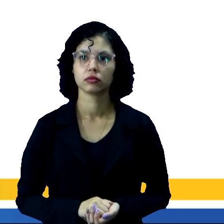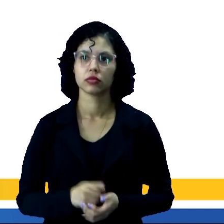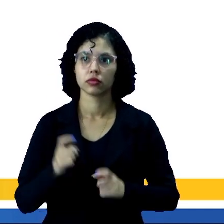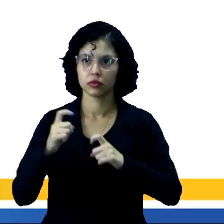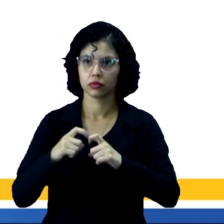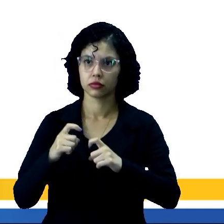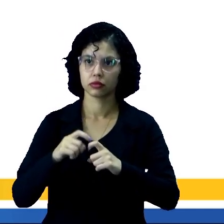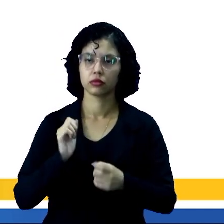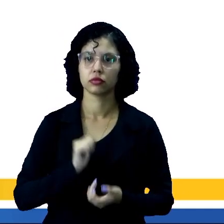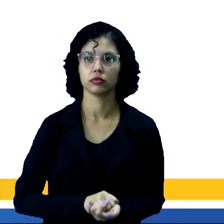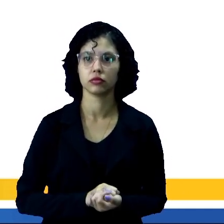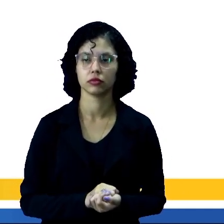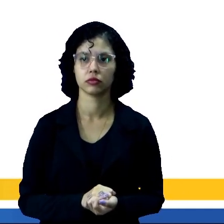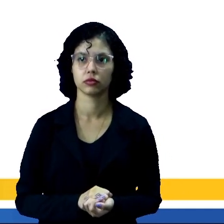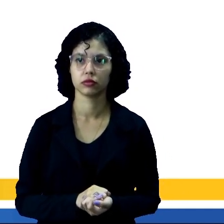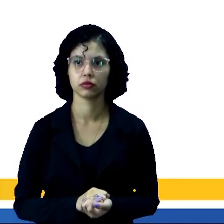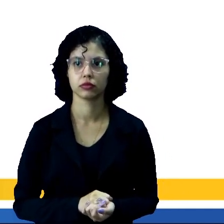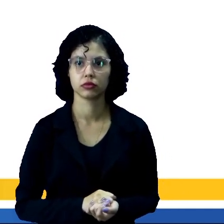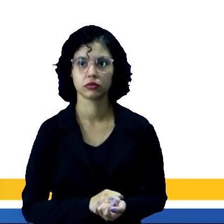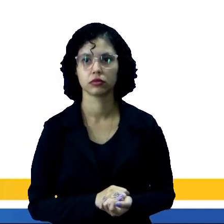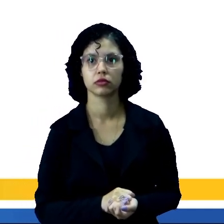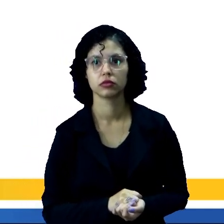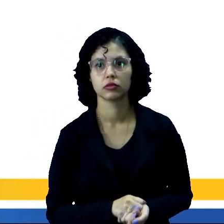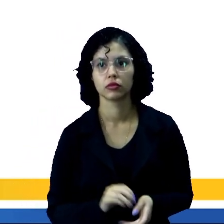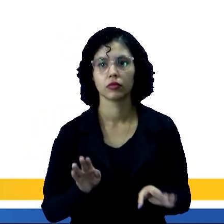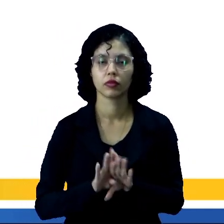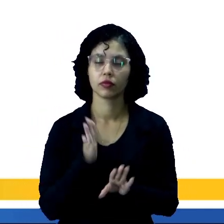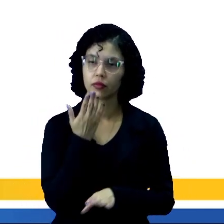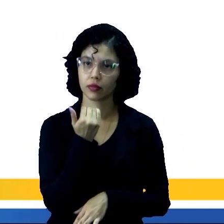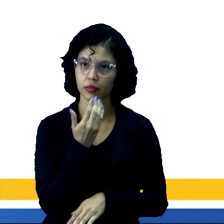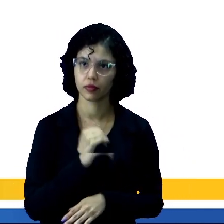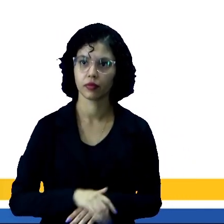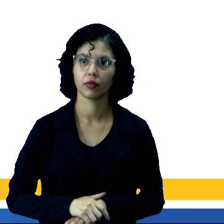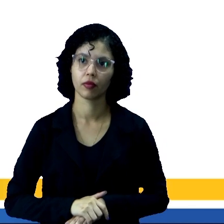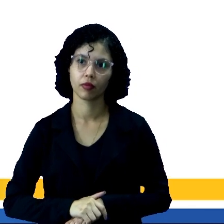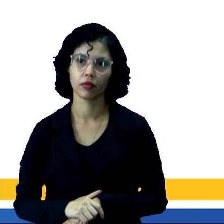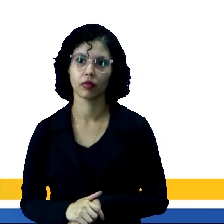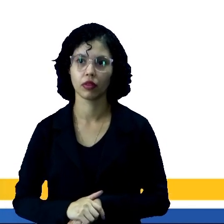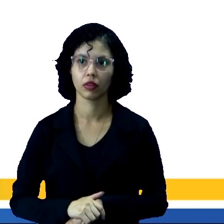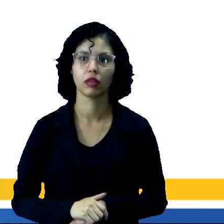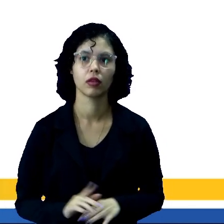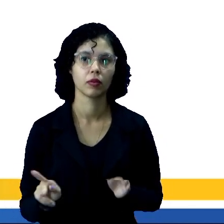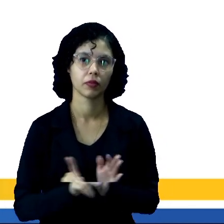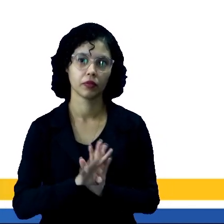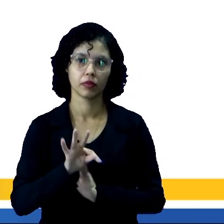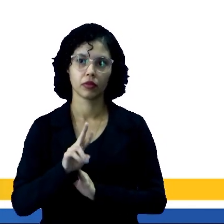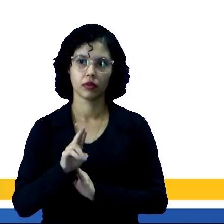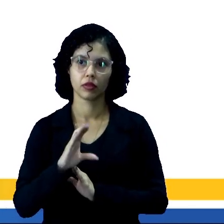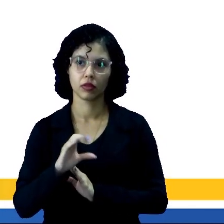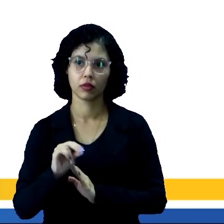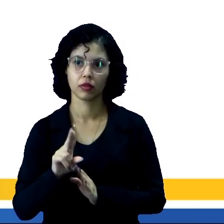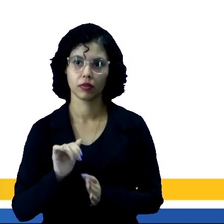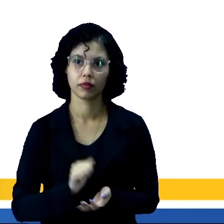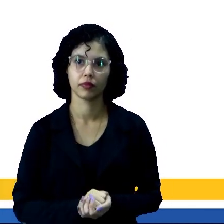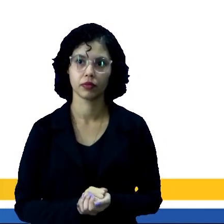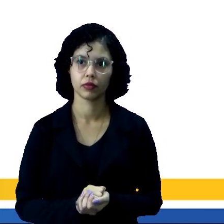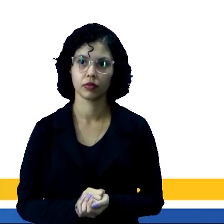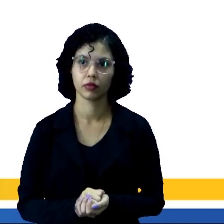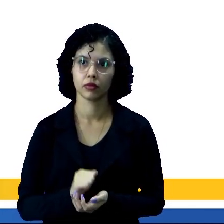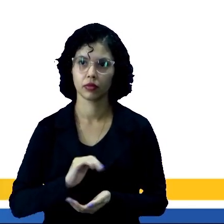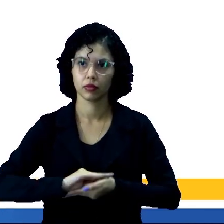saberes da medicina, como nas rezas e também na alimentação, como nas comidas típicas com tucupi,